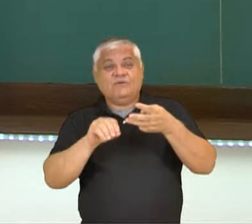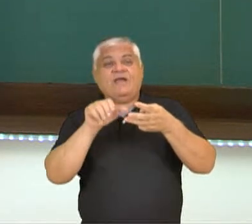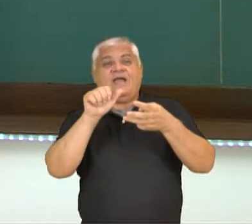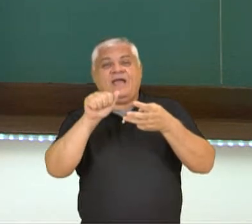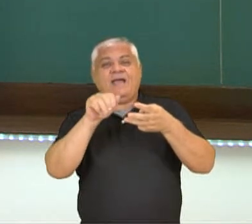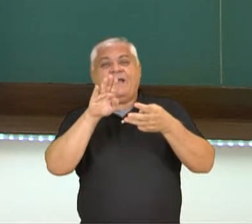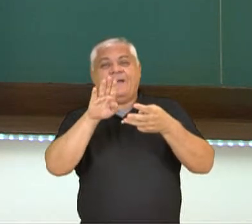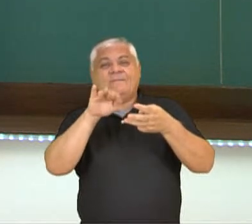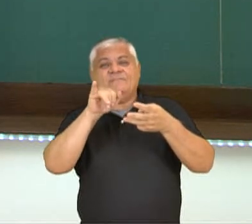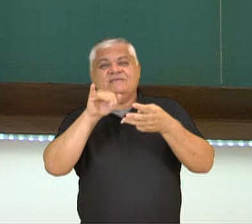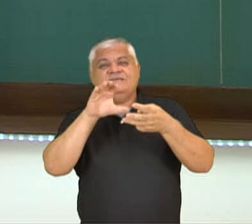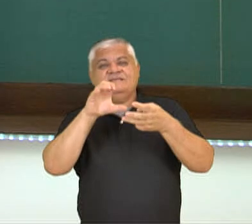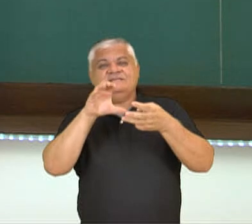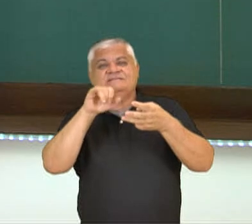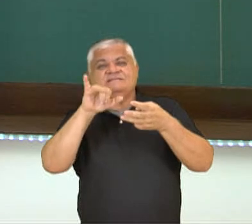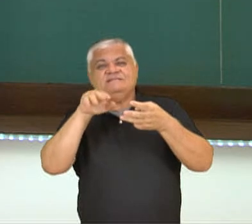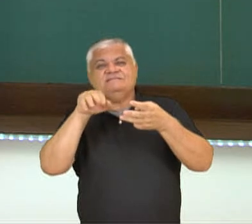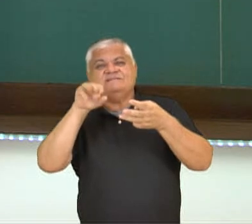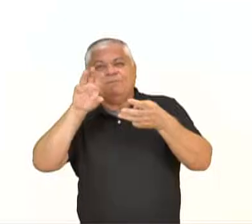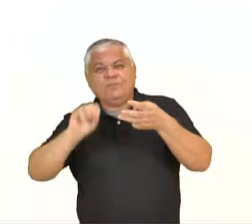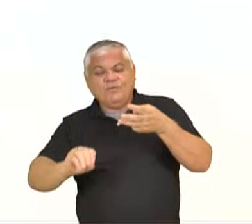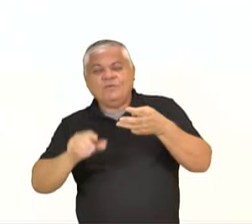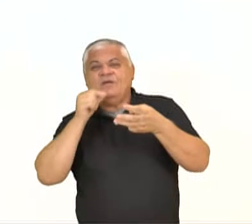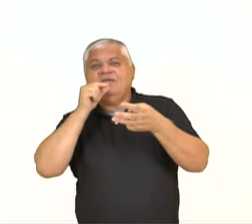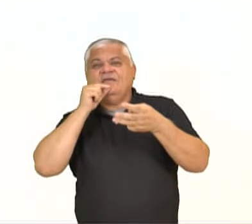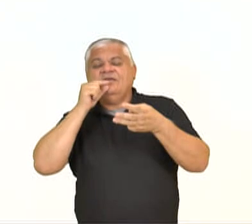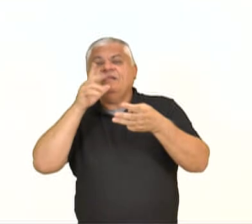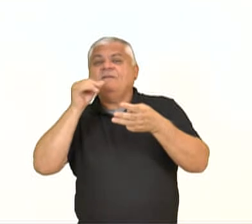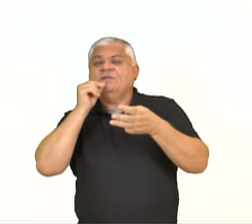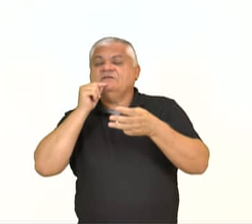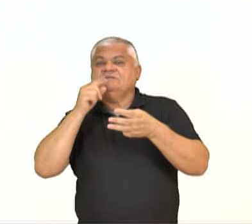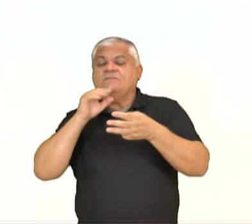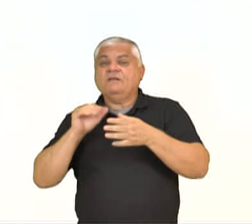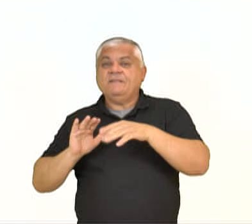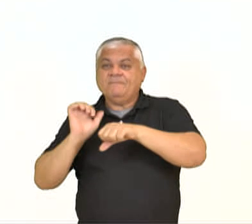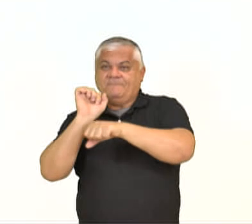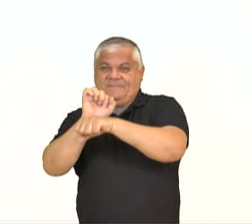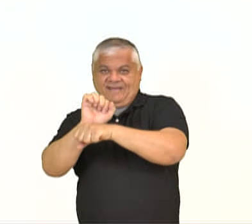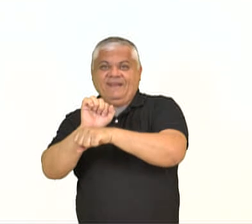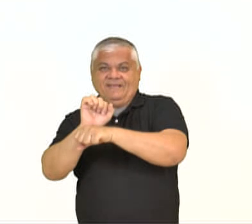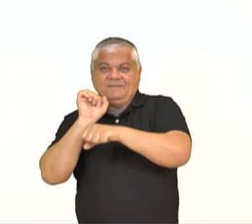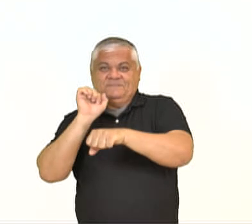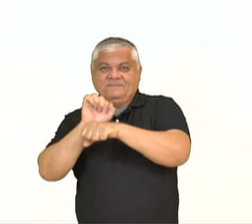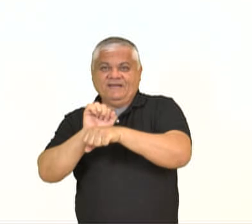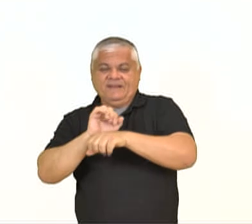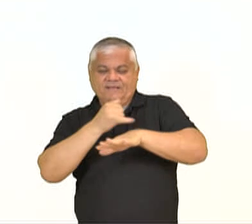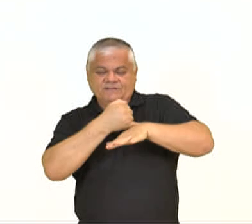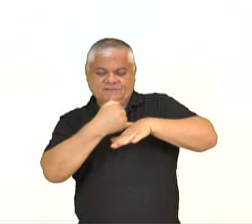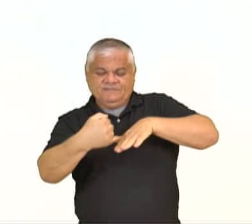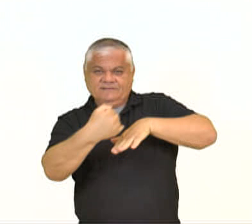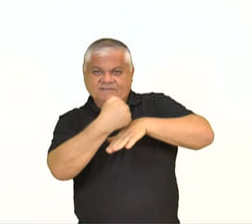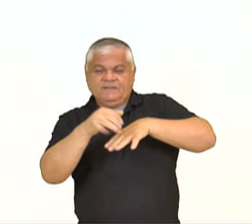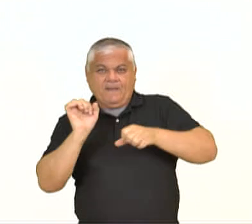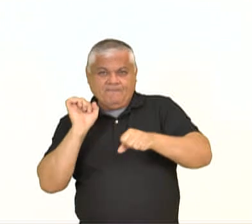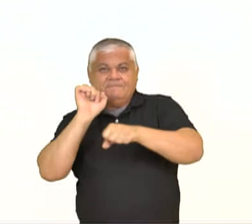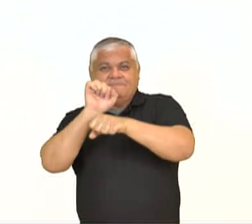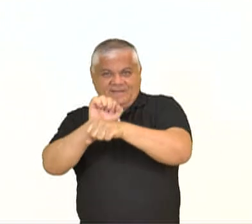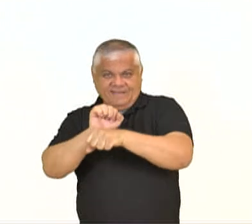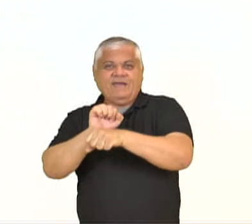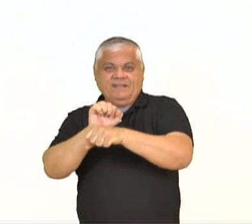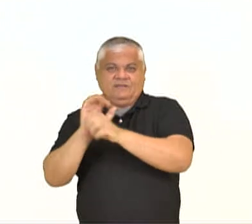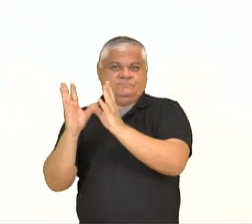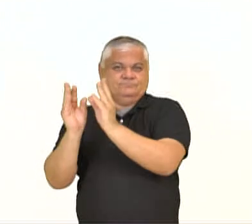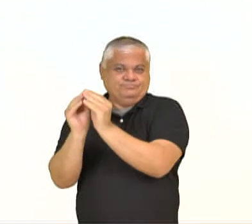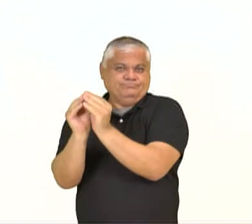ele vai inibir o crescimento, induz o fechamento dos estômatos, que aquele processo de abertura das células guardas e